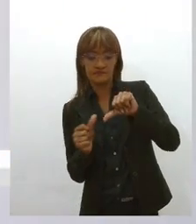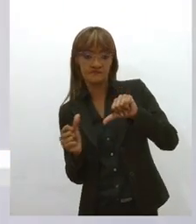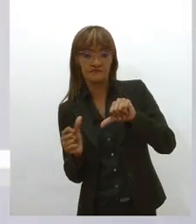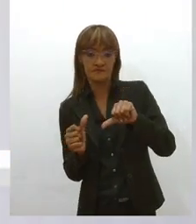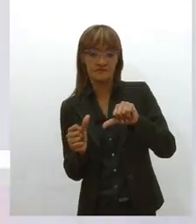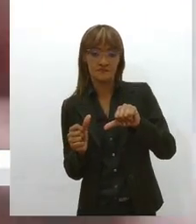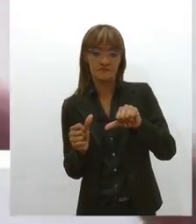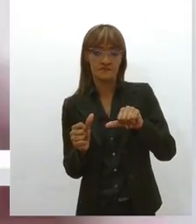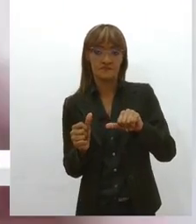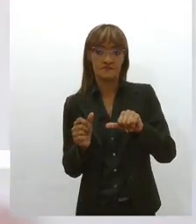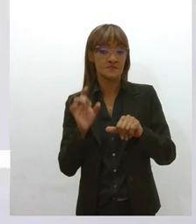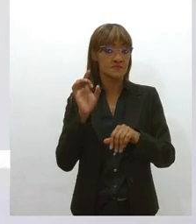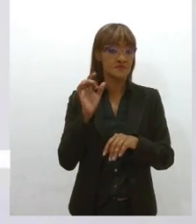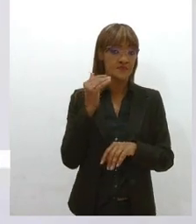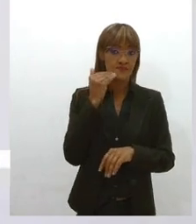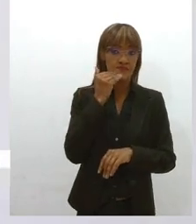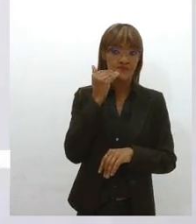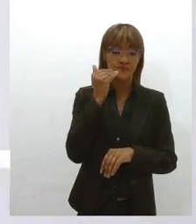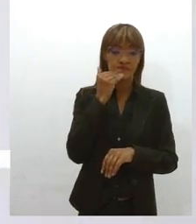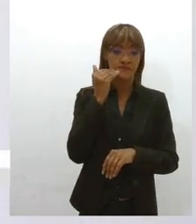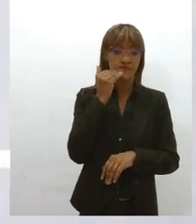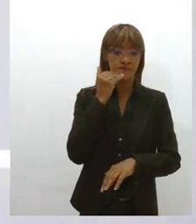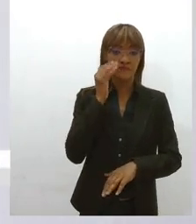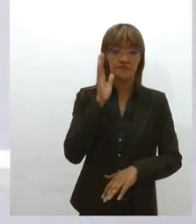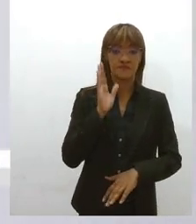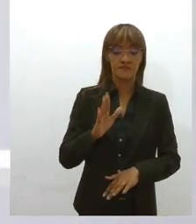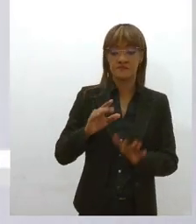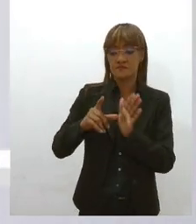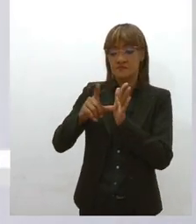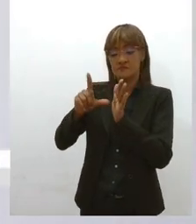pouco que os trabalhadores conseguiam,